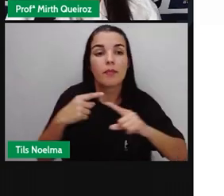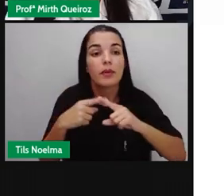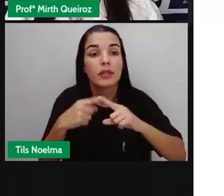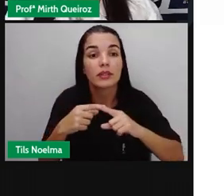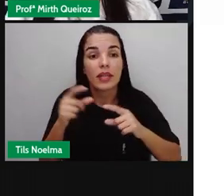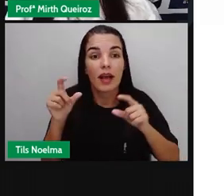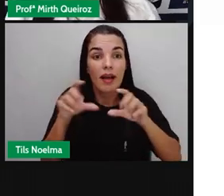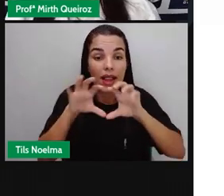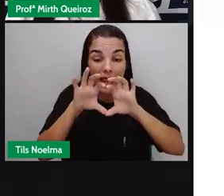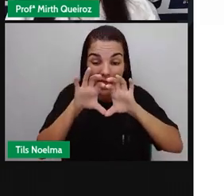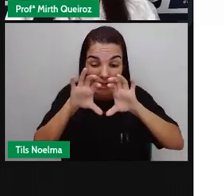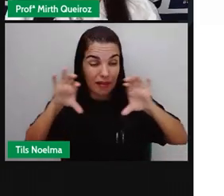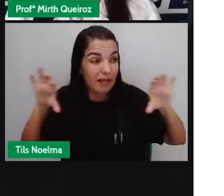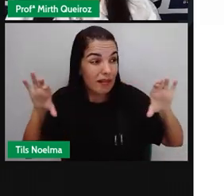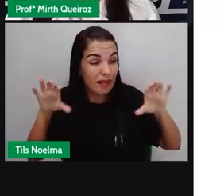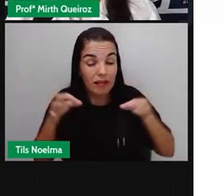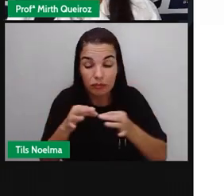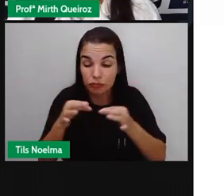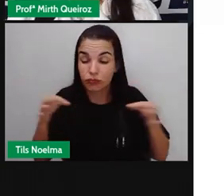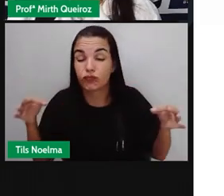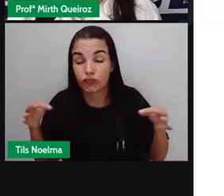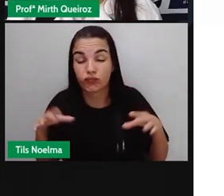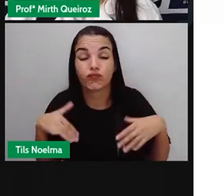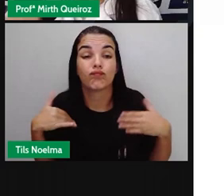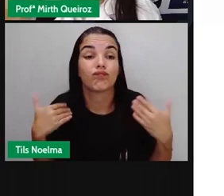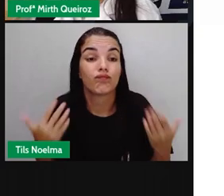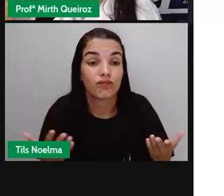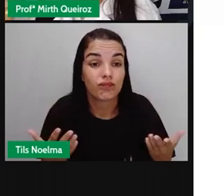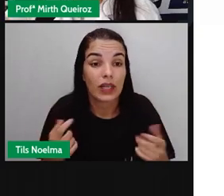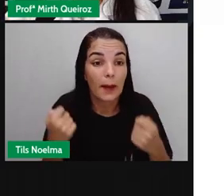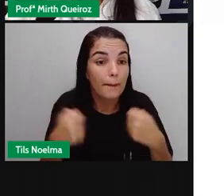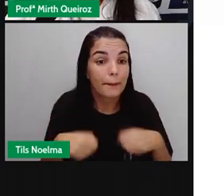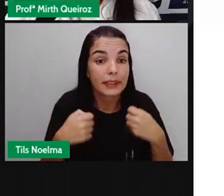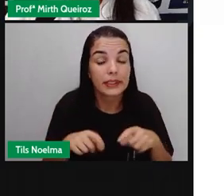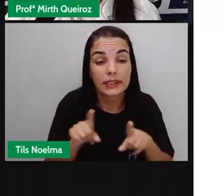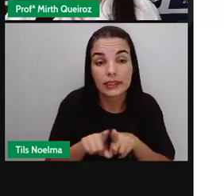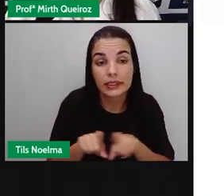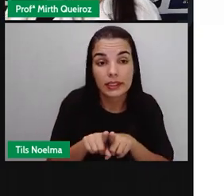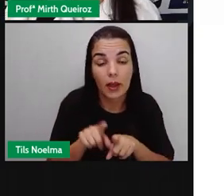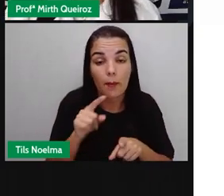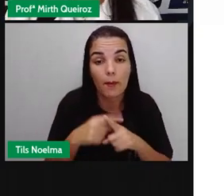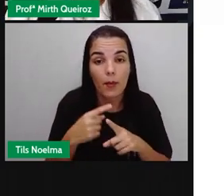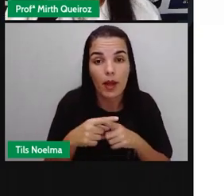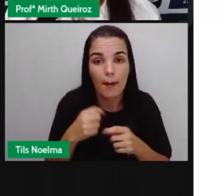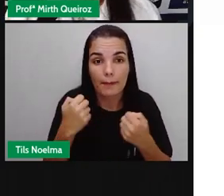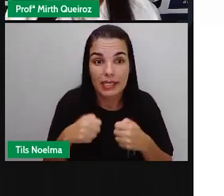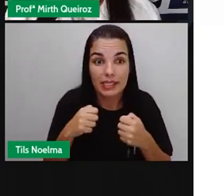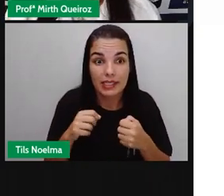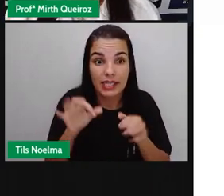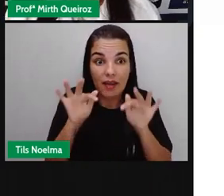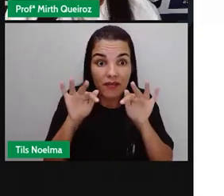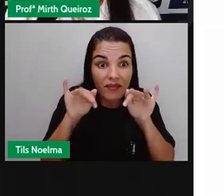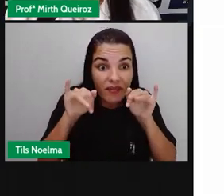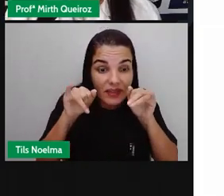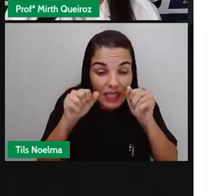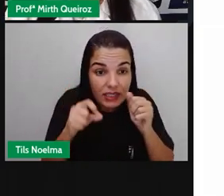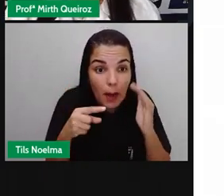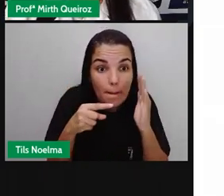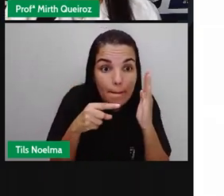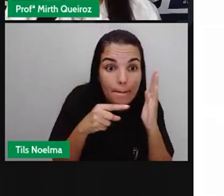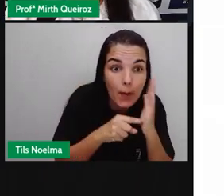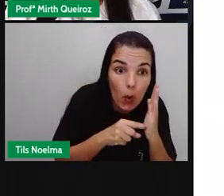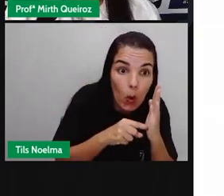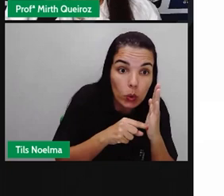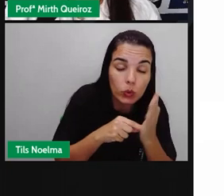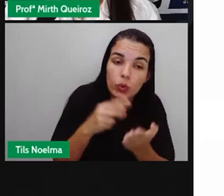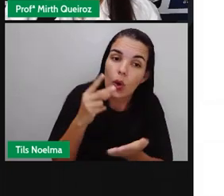frases longas? Toda frase, ela vai finalizar ou com um ponto, esse ponto pode